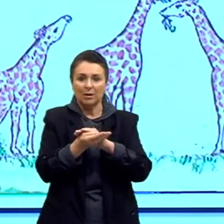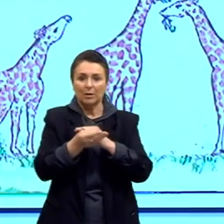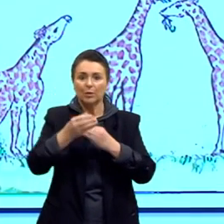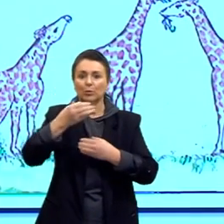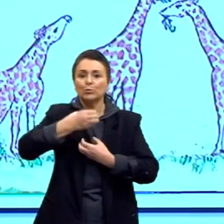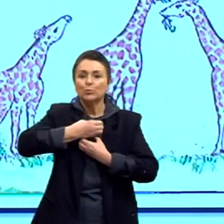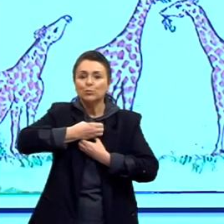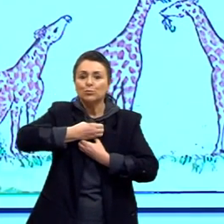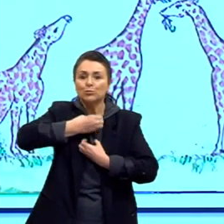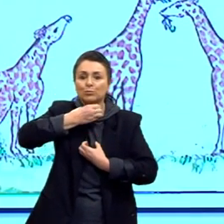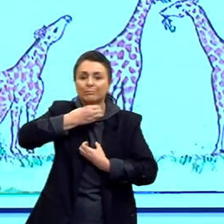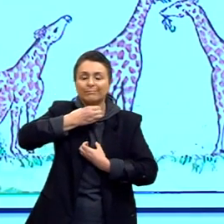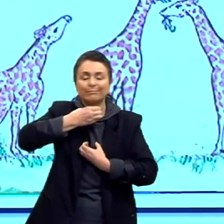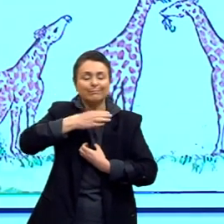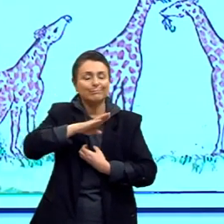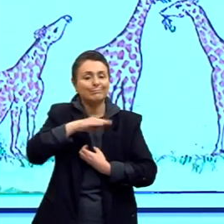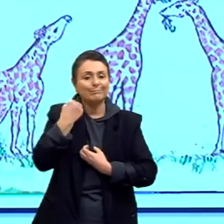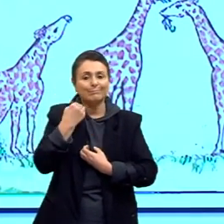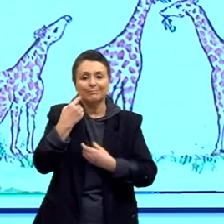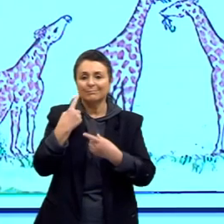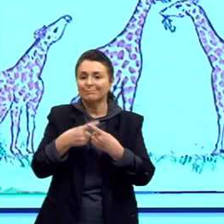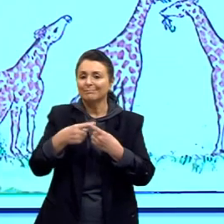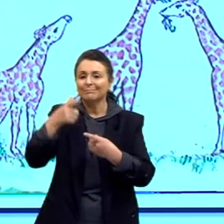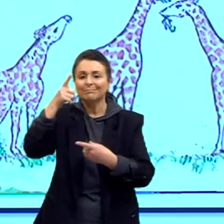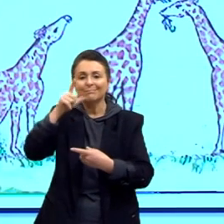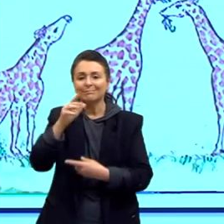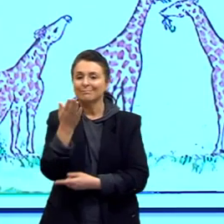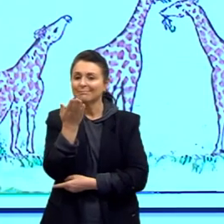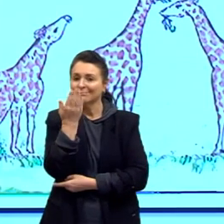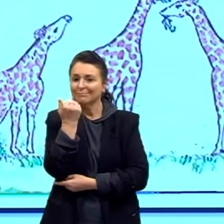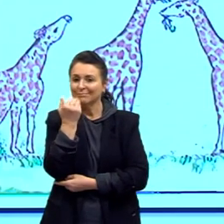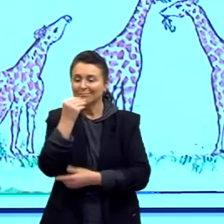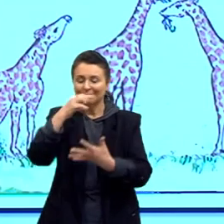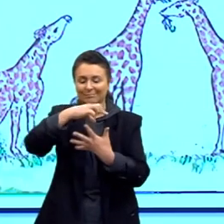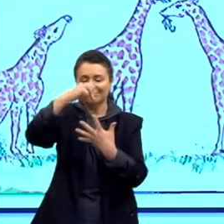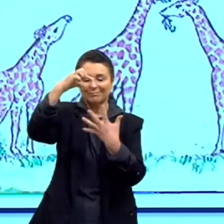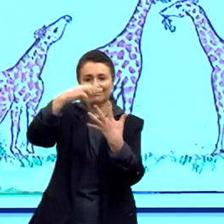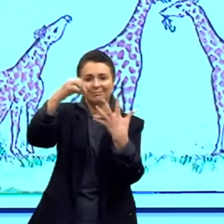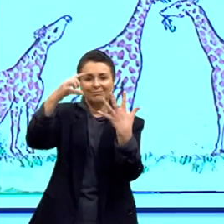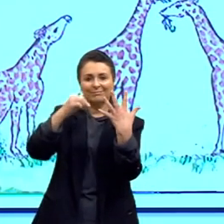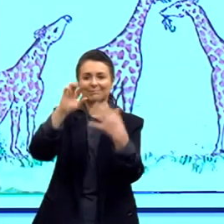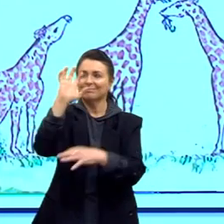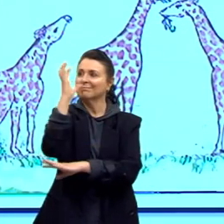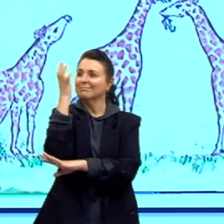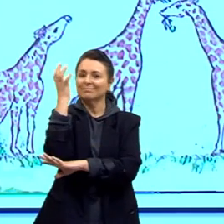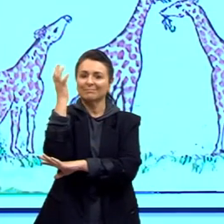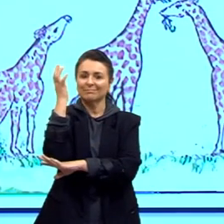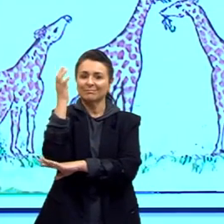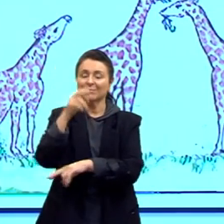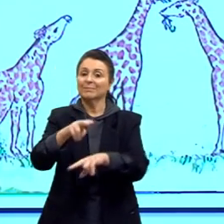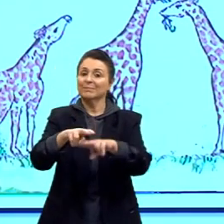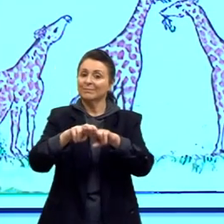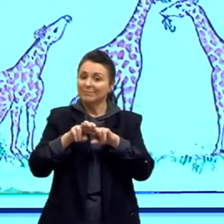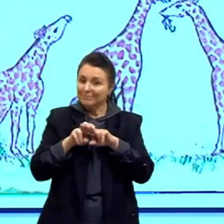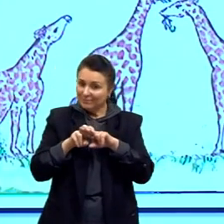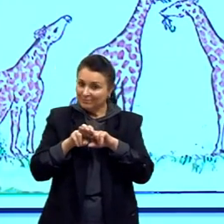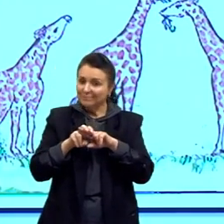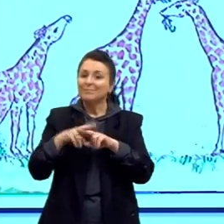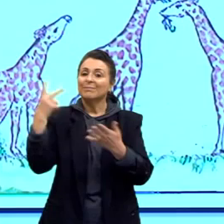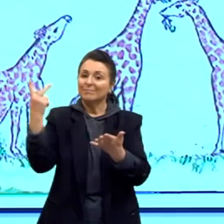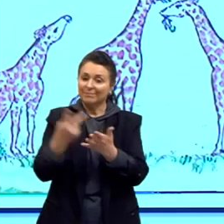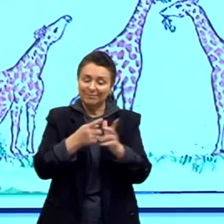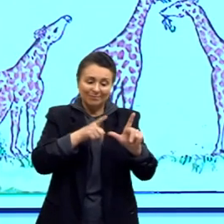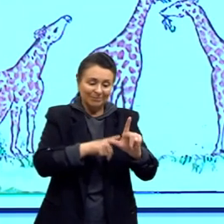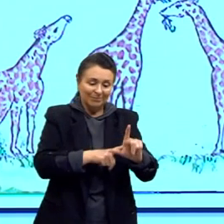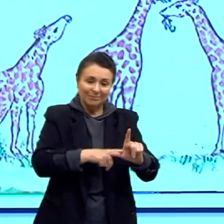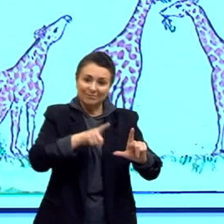não conseguiriam se alimentar. Portanto, pela seleção natural, ocorreu a evolução, porque somente as